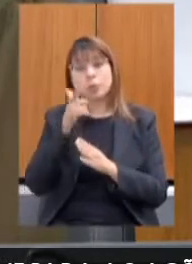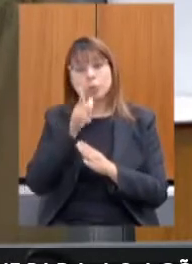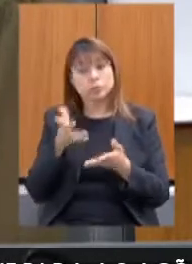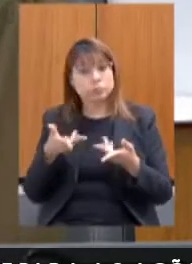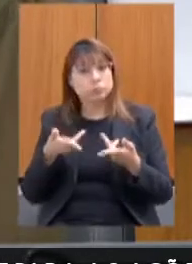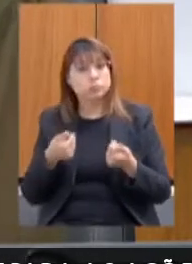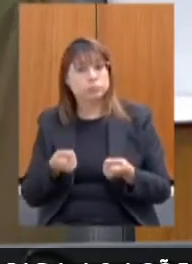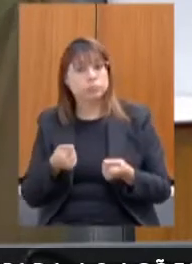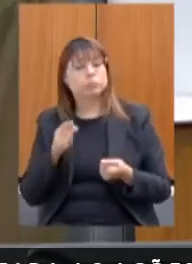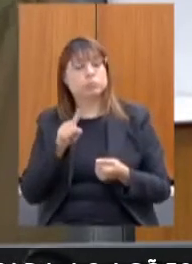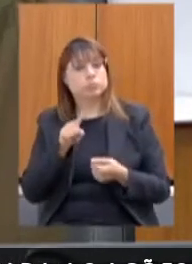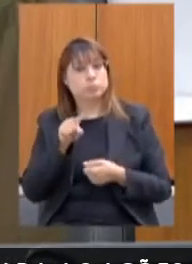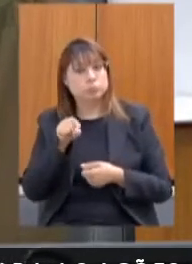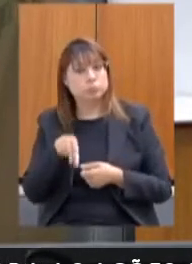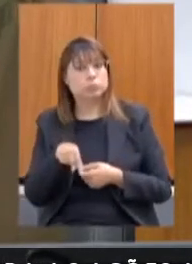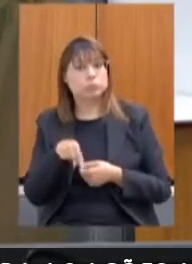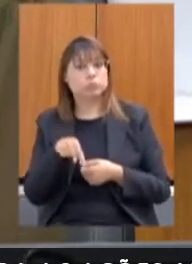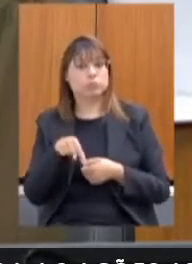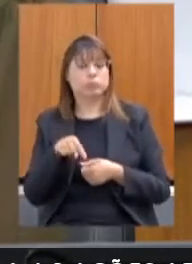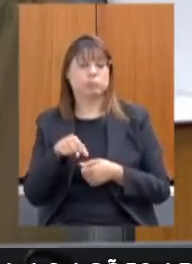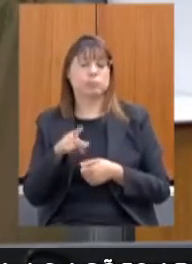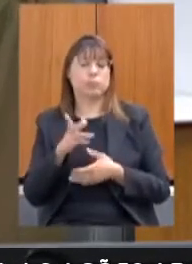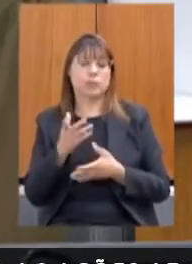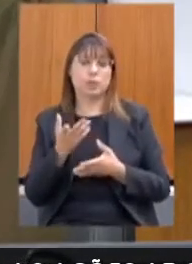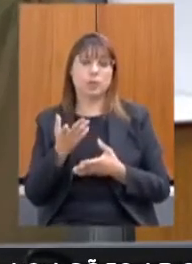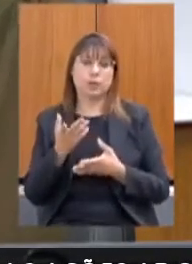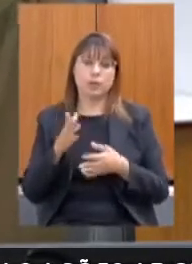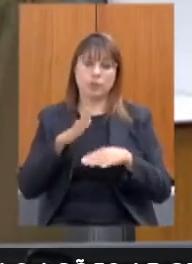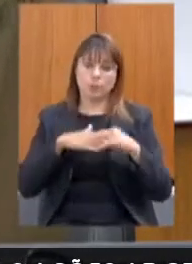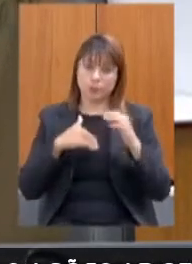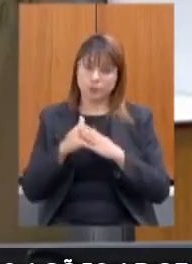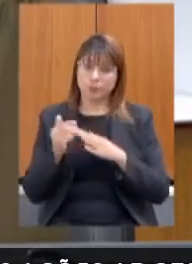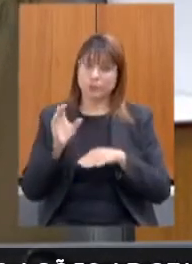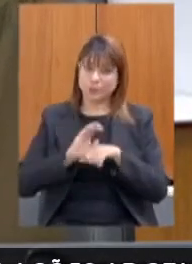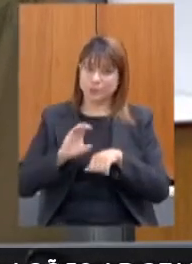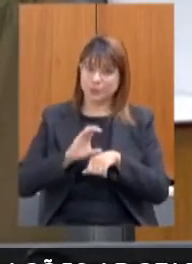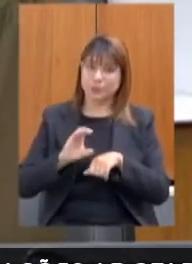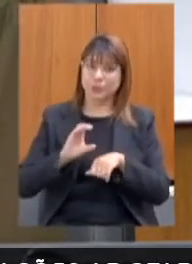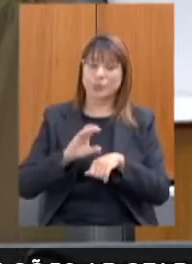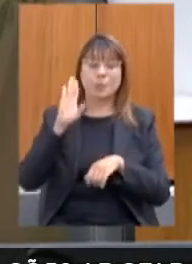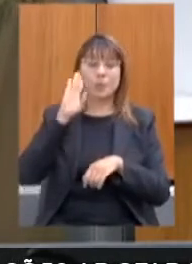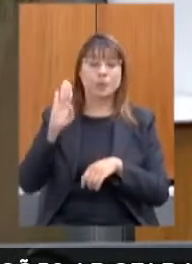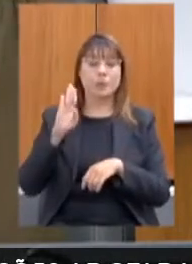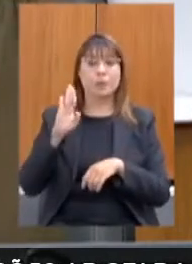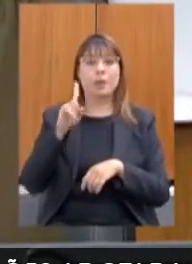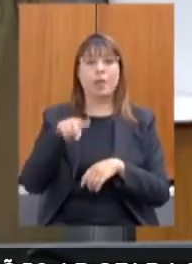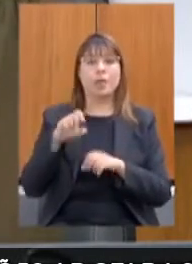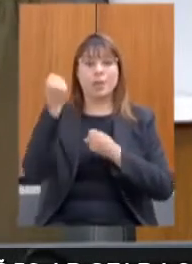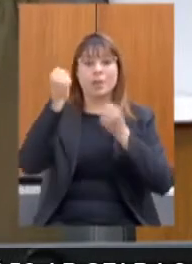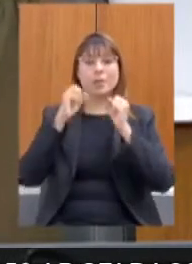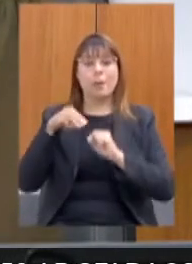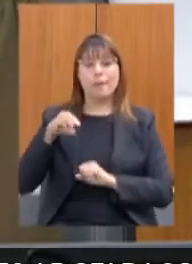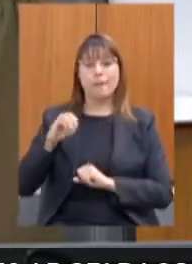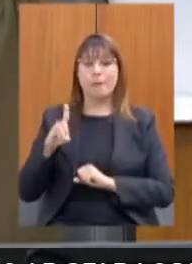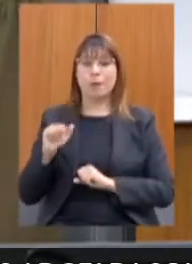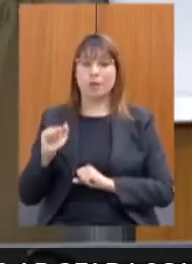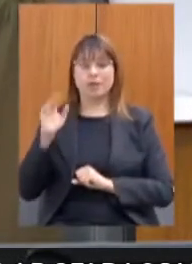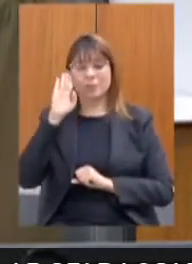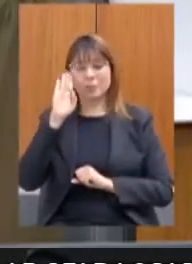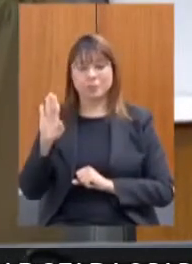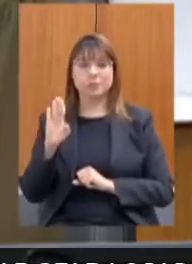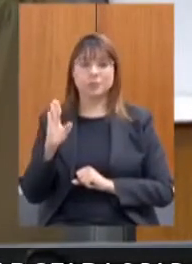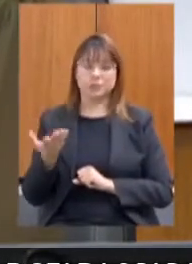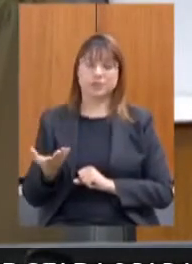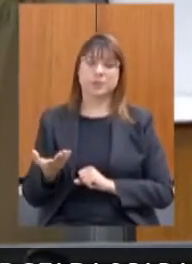qualificarem e trabalharem para a indústria da moda, principalmente para a indústria da moda da região metropolitana, que é uma indústria